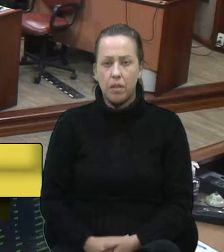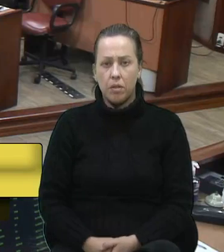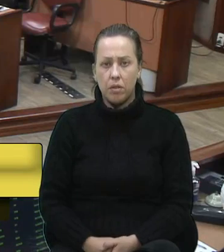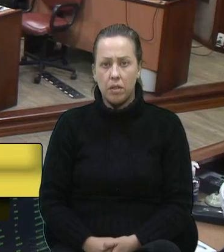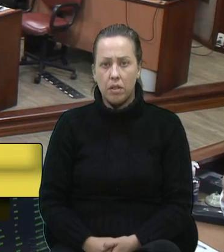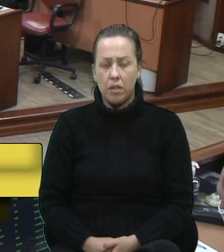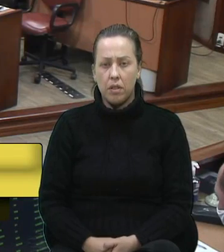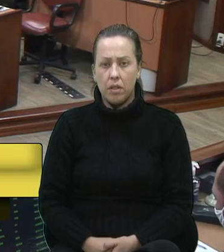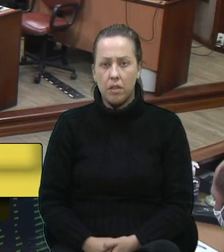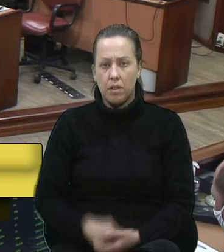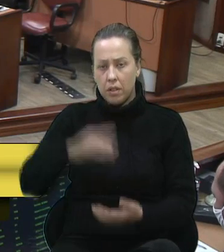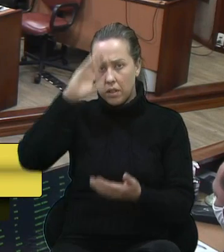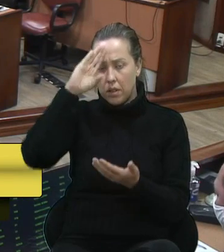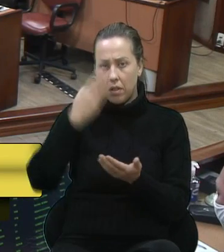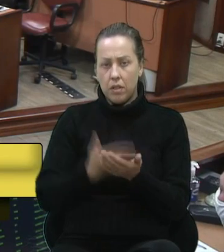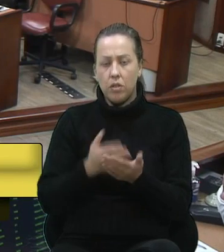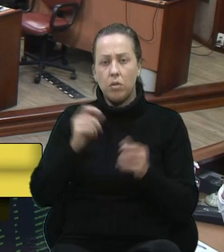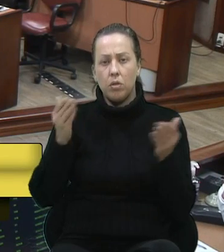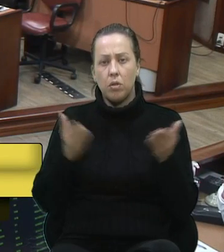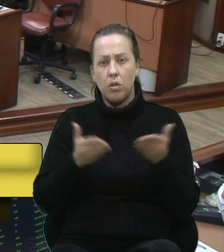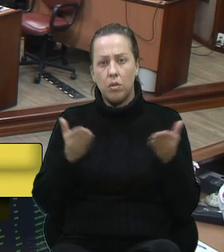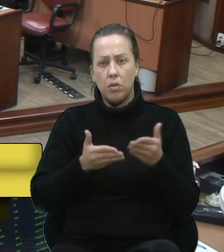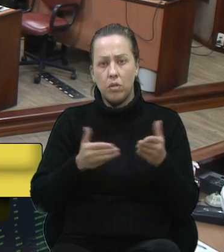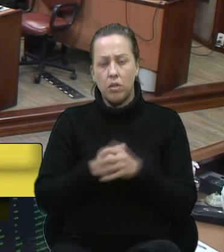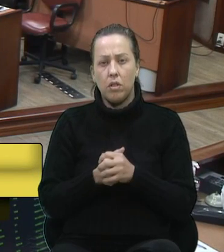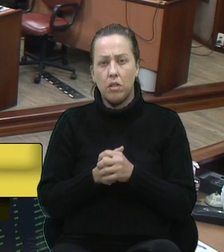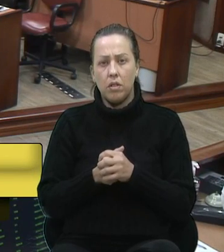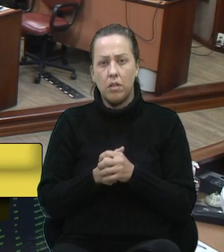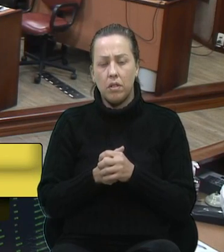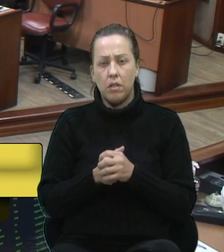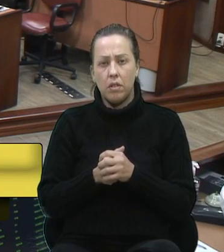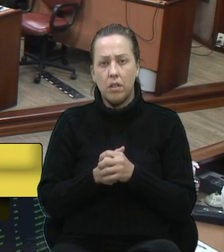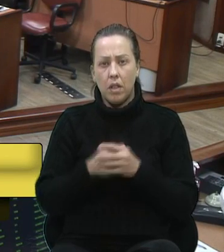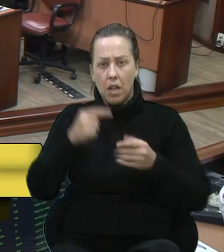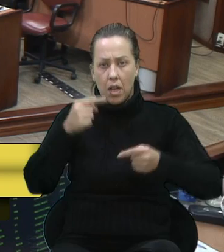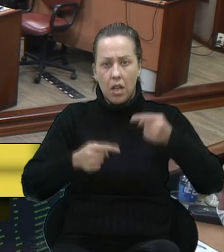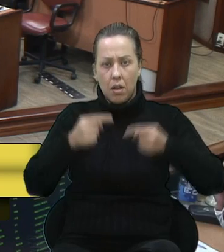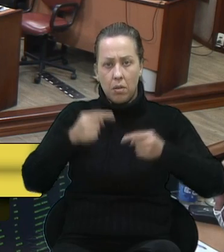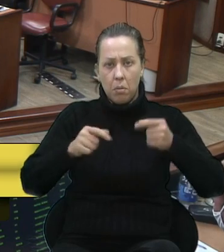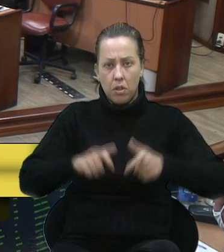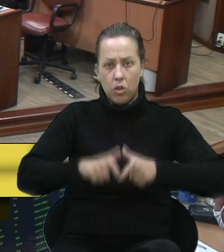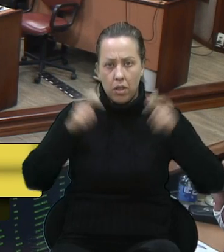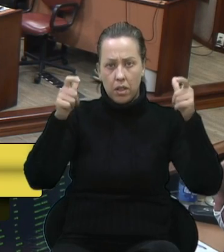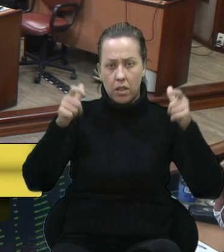Então, eu creio que hoje aconteceu um grande debate aqui na casa